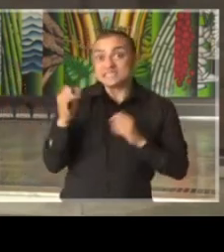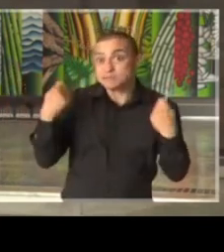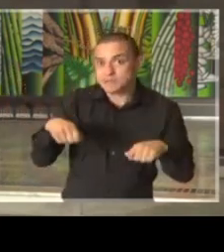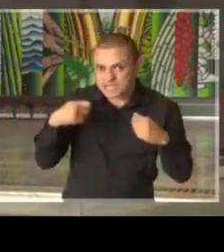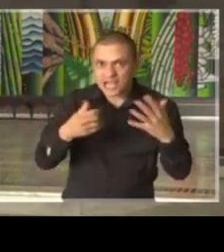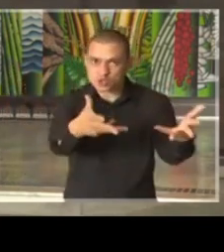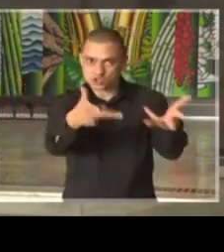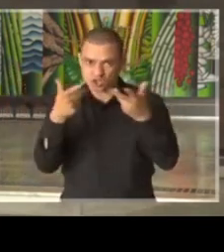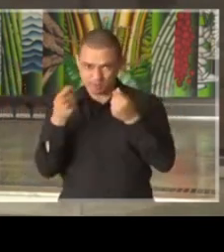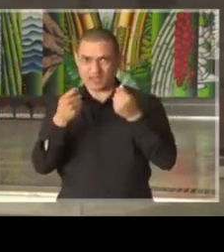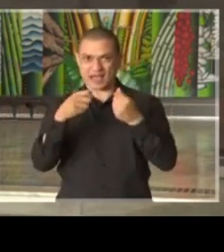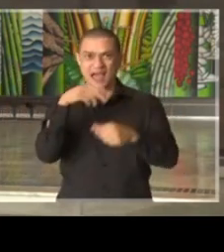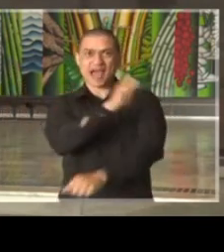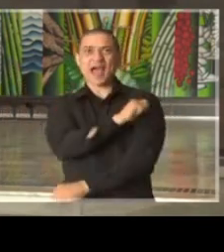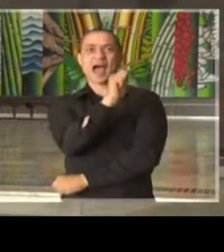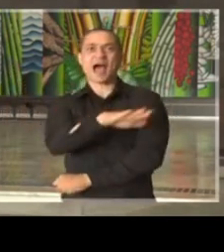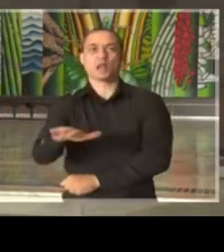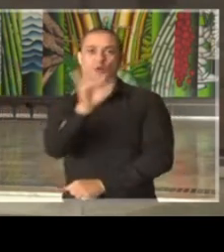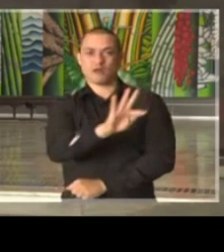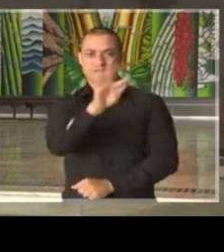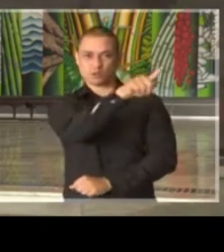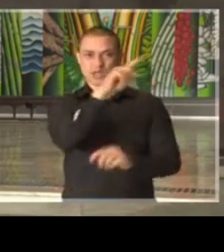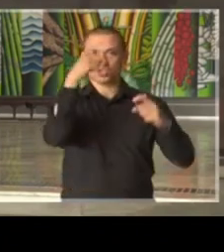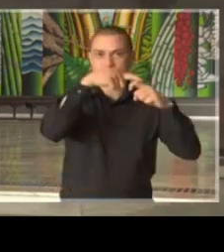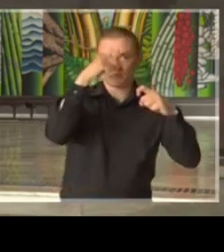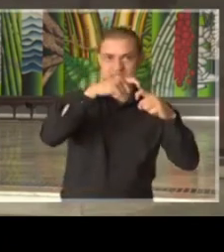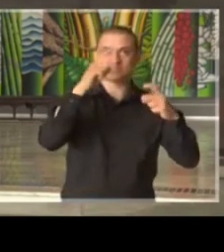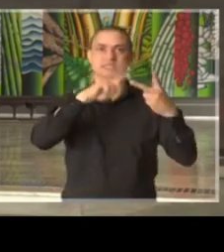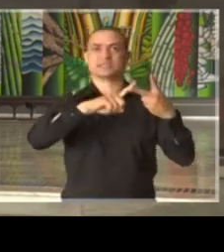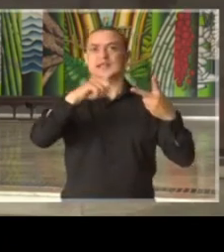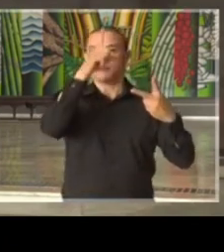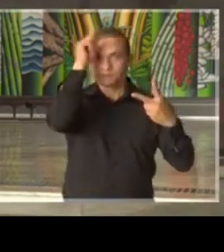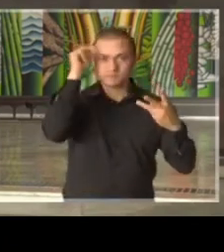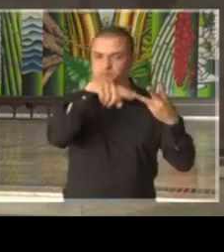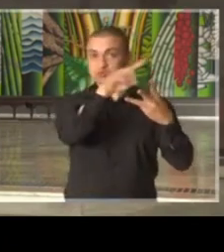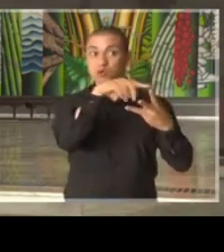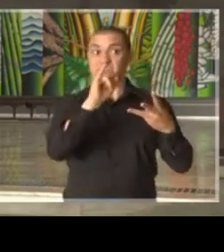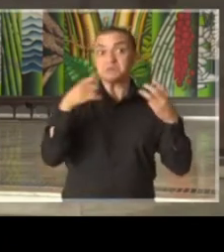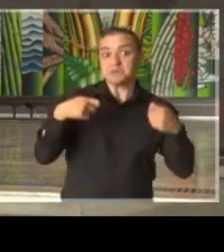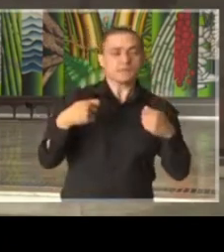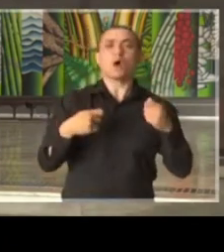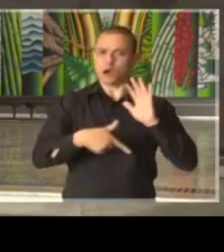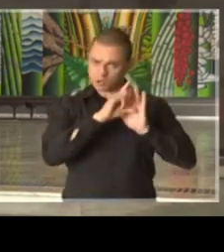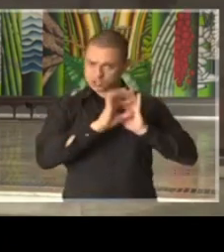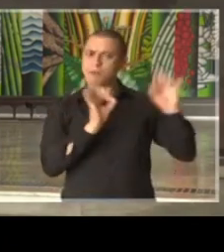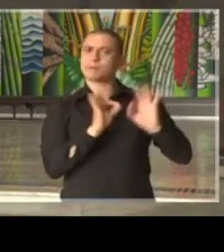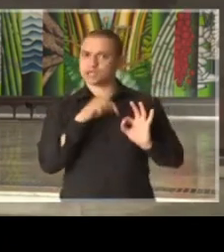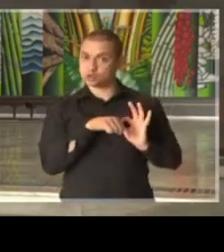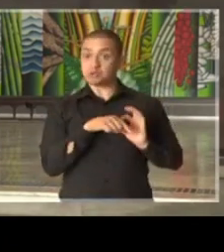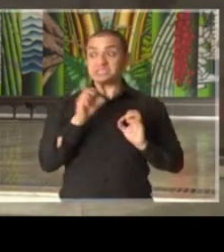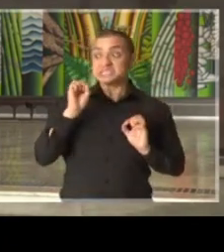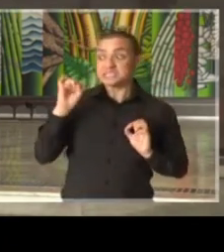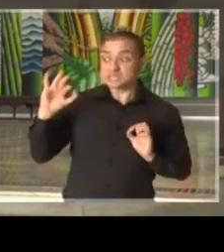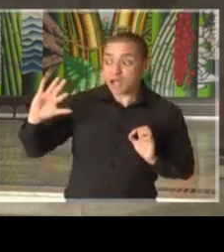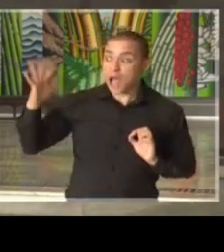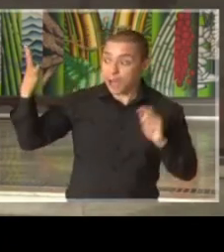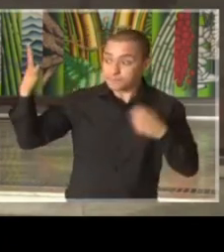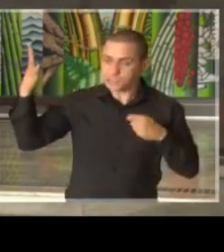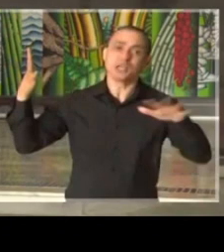efetivamente, mas nós não seremos pegos desprevenidos pelo fato de não termos previsto esta